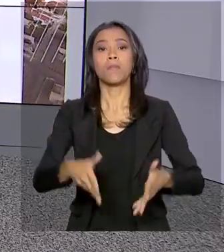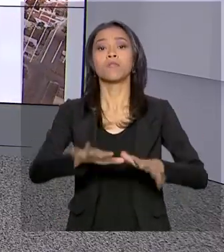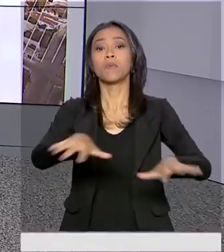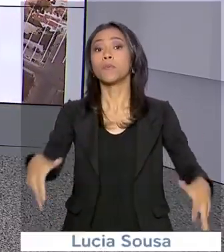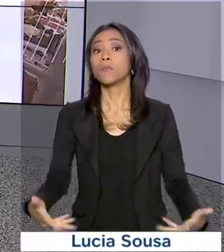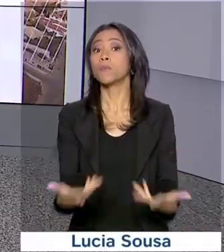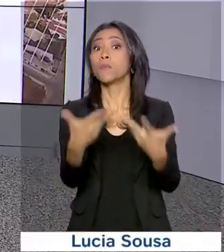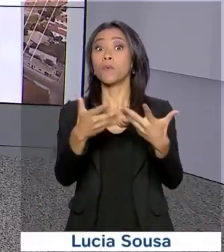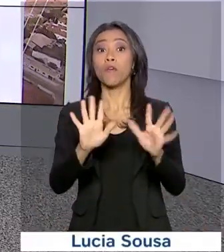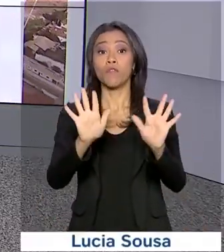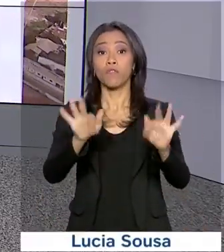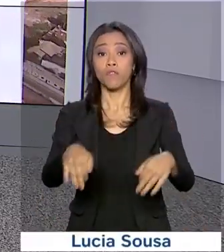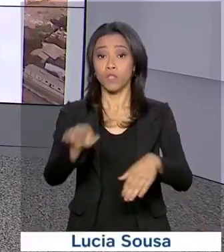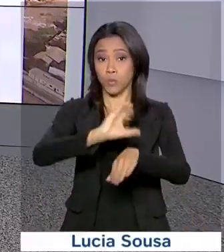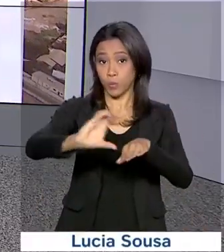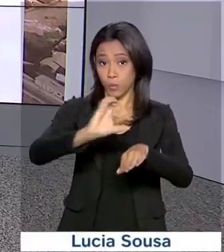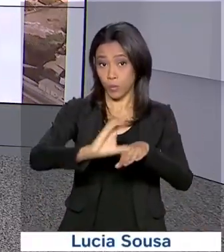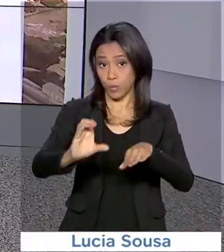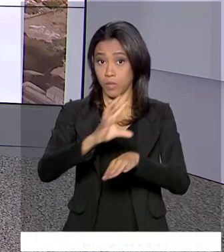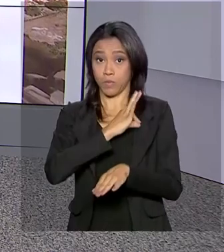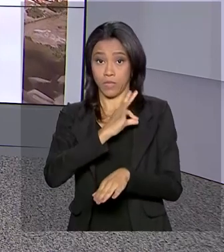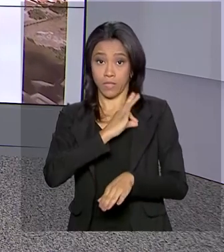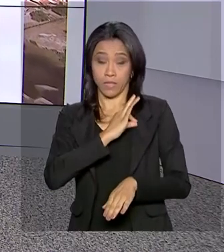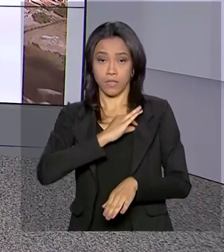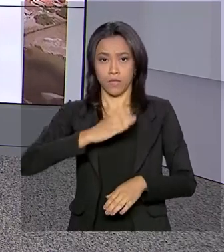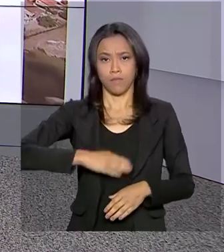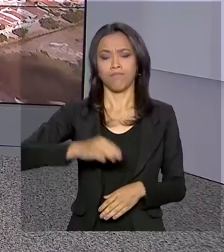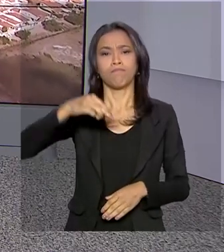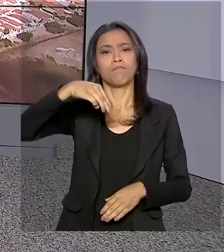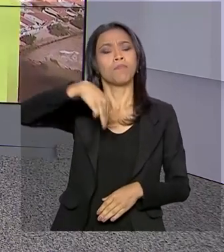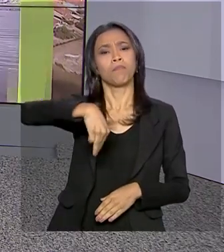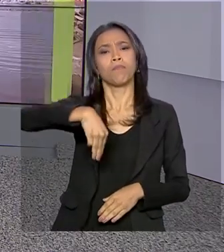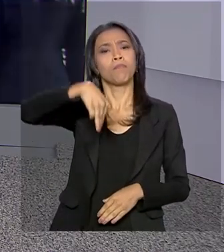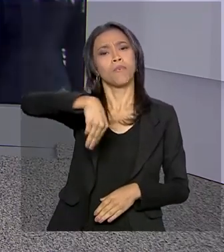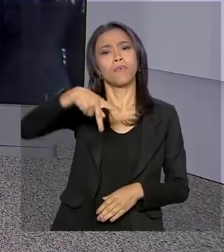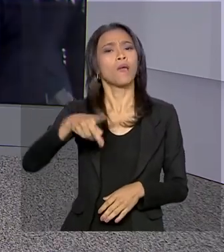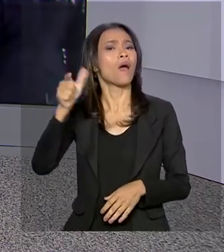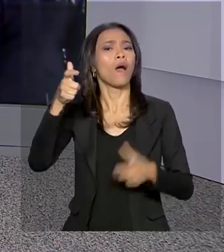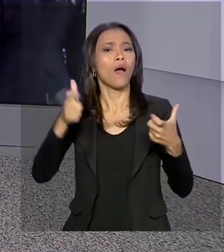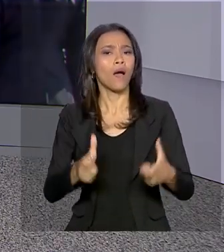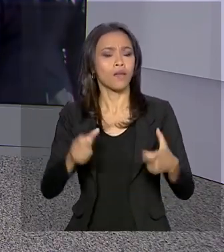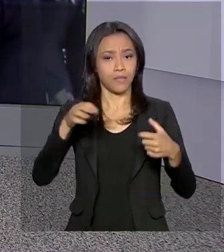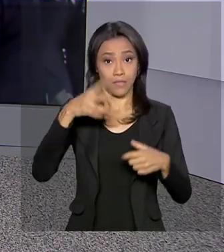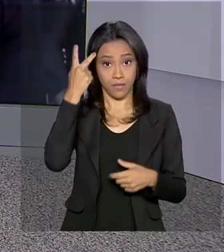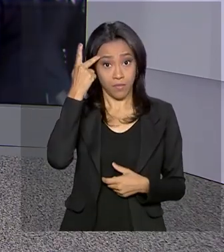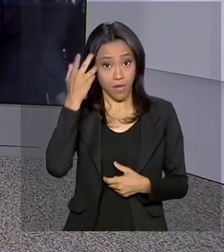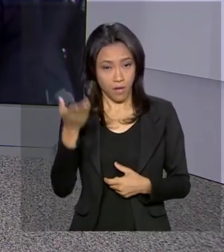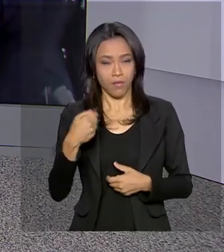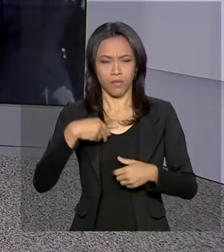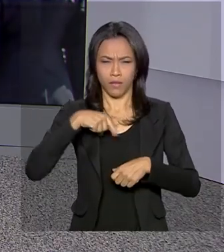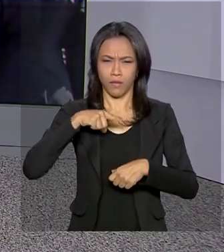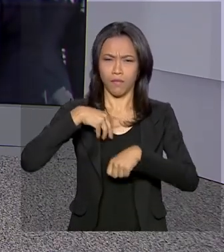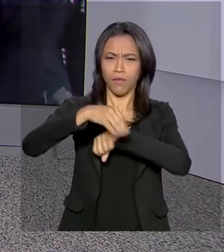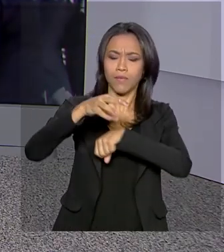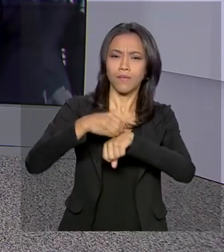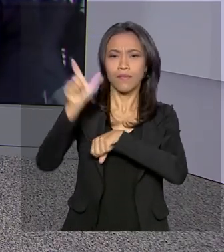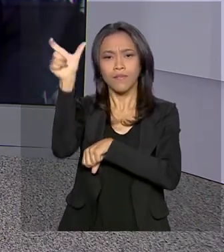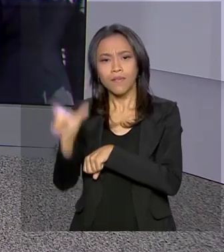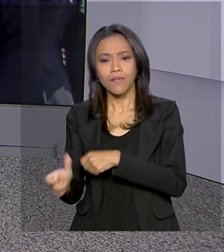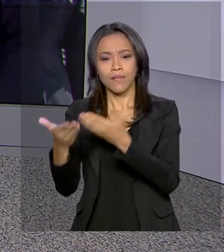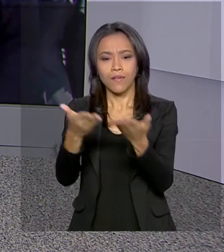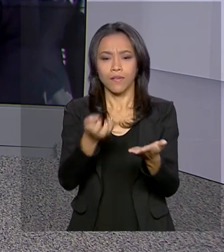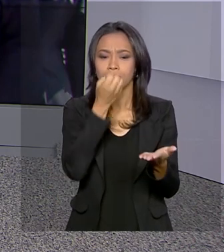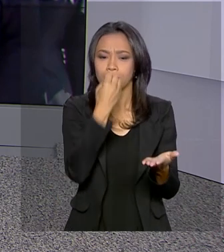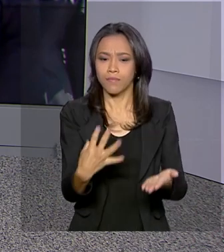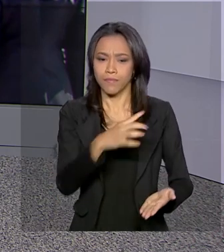encerramento de um curso para a Polícia Militar de São Paulo. O repórter Ricardo Ferraz já está lá e traz pra gente as informações ao vivo. Bom dia pra você,